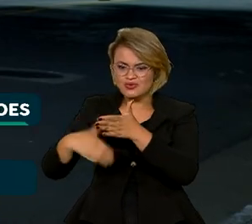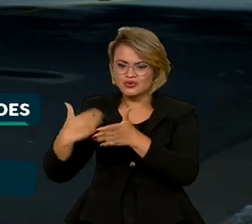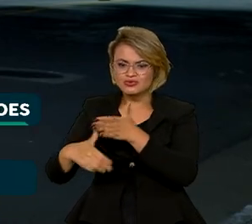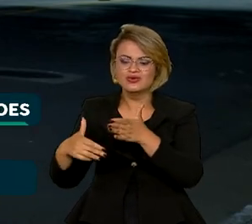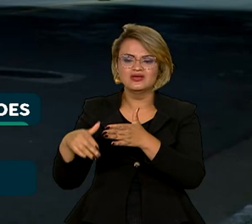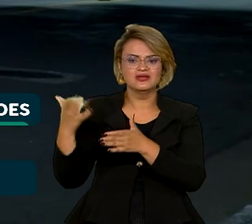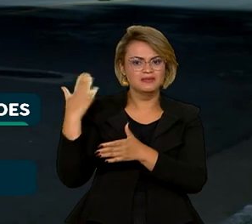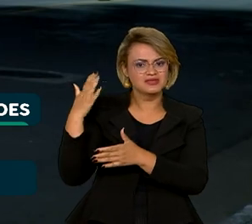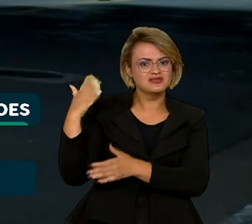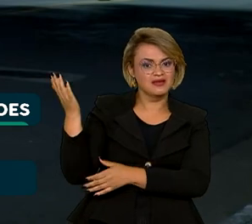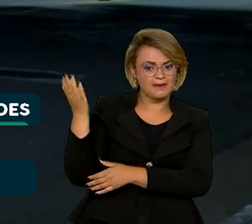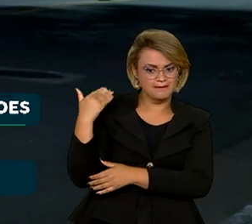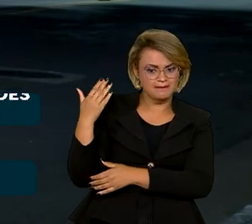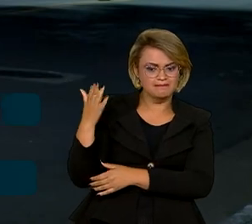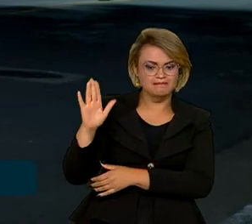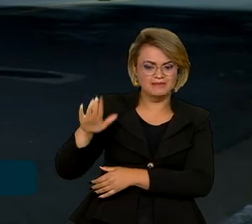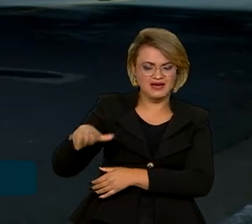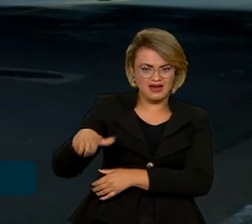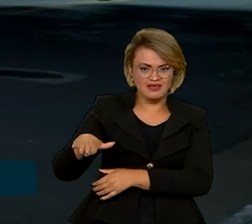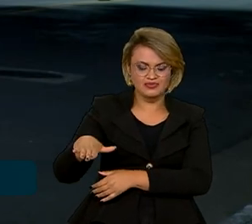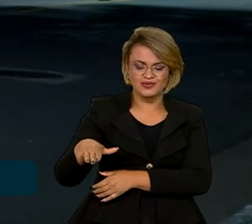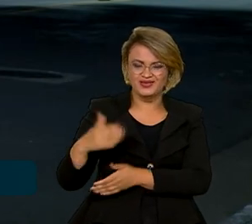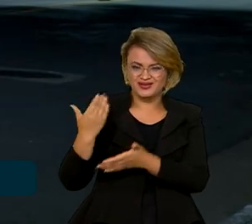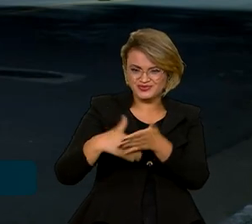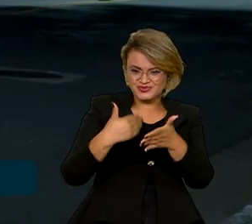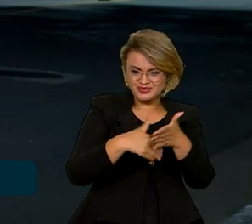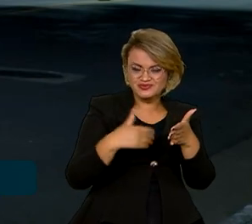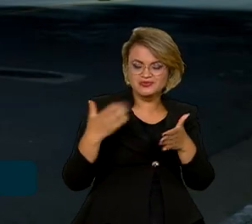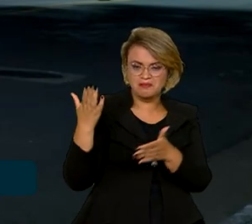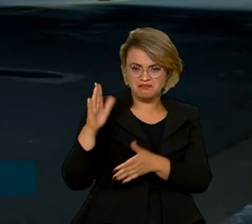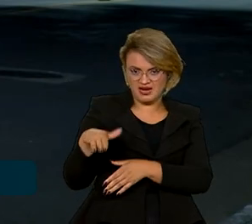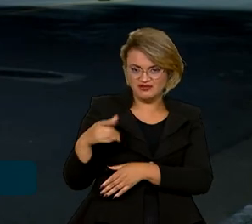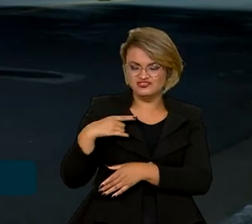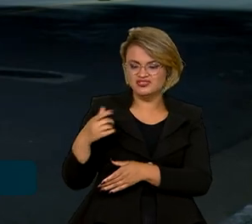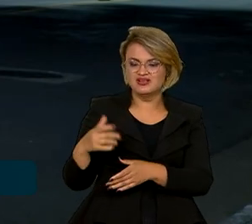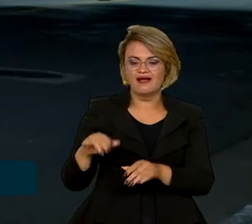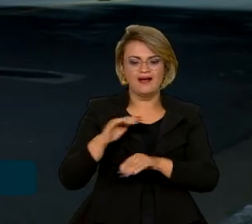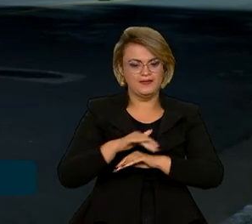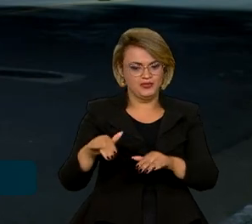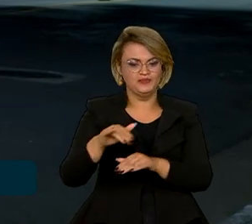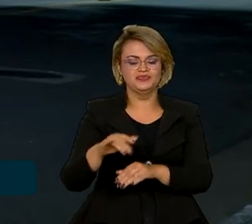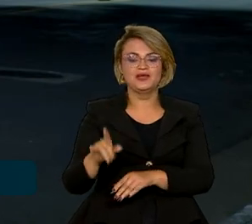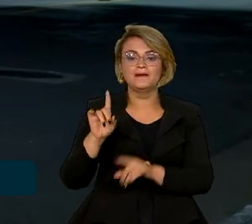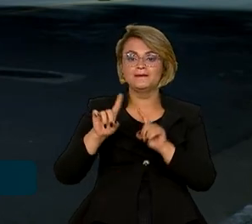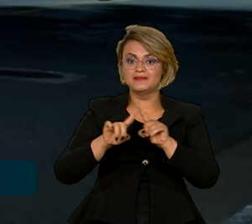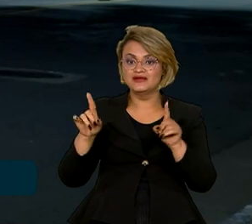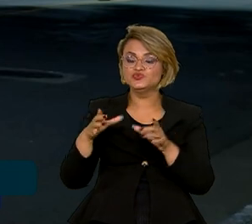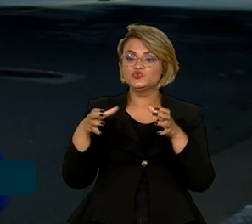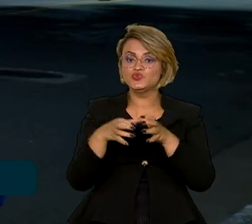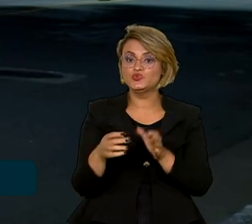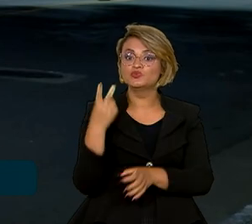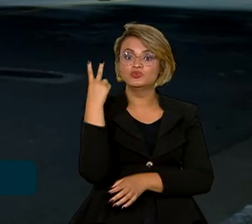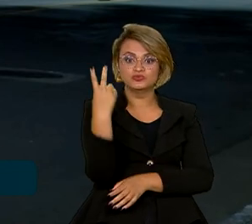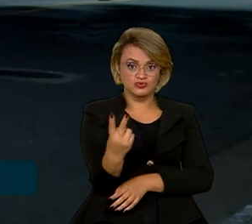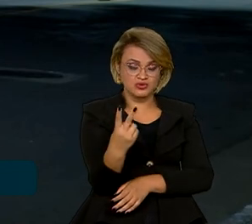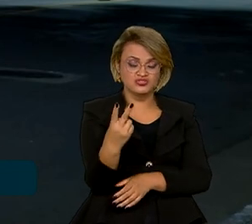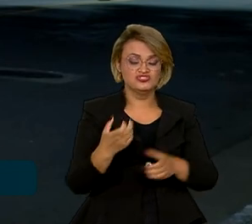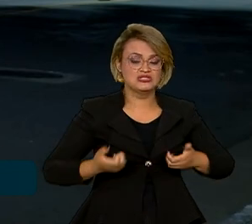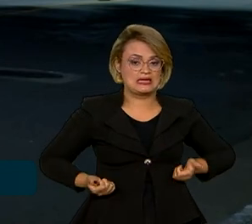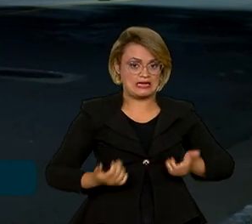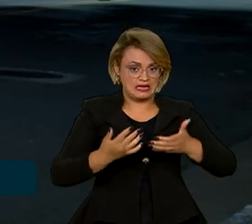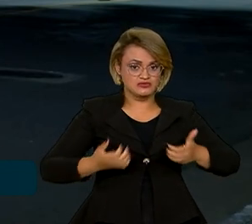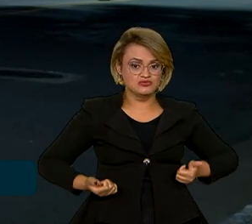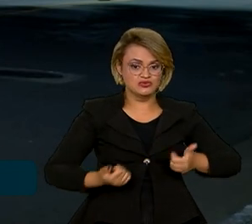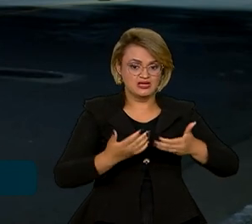luz mais barata chegou ao fim, o chamado bônus Itaipu. E, por outro lado, dois grupos de despesas importantes no